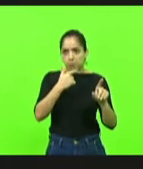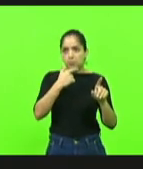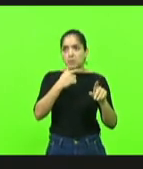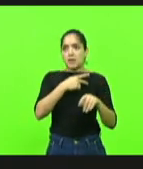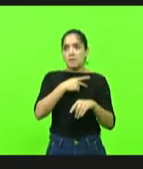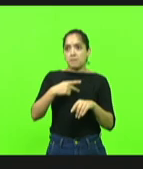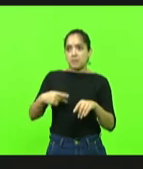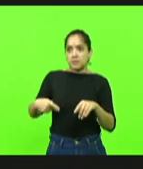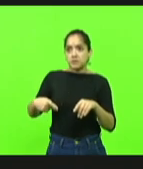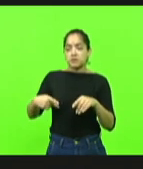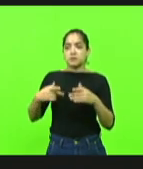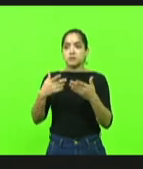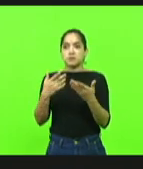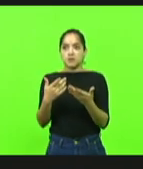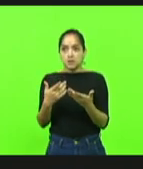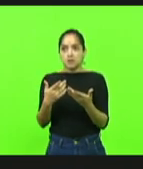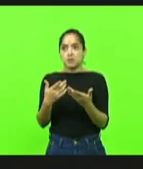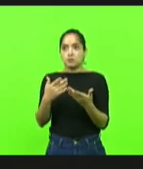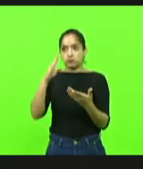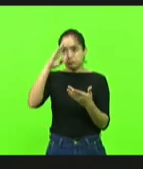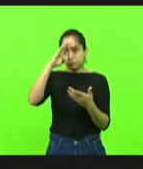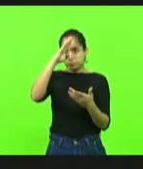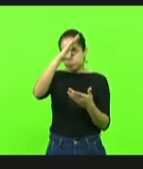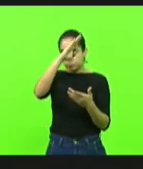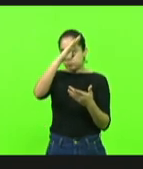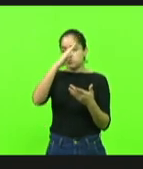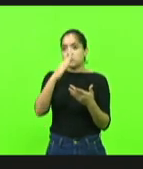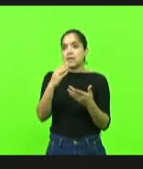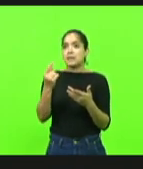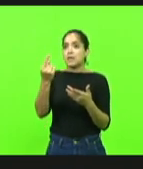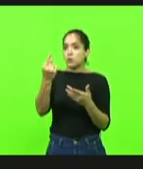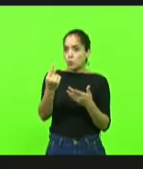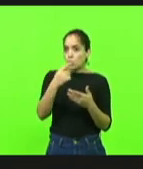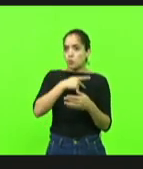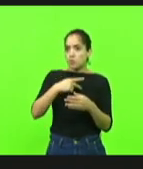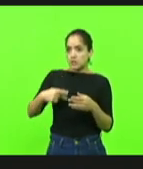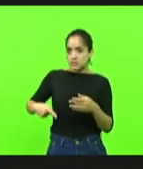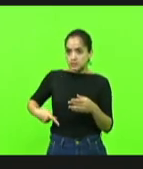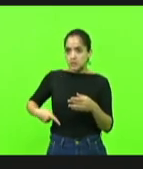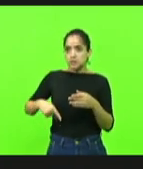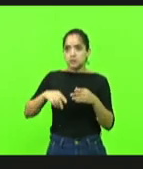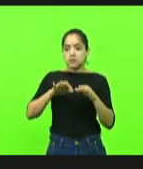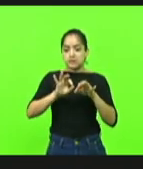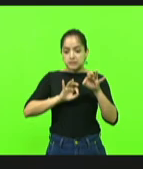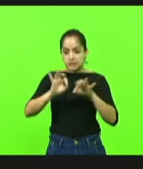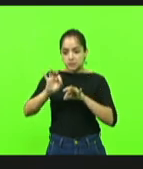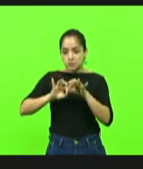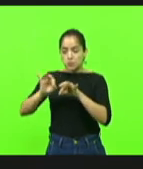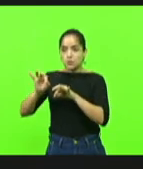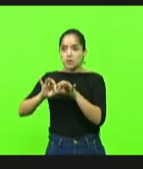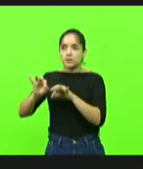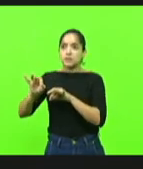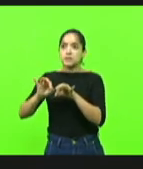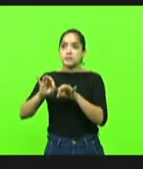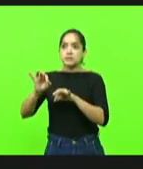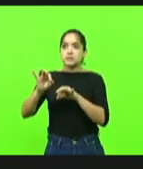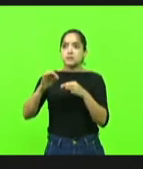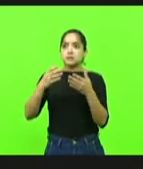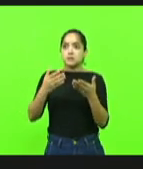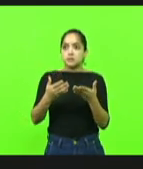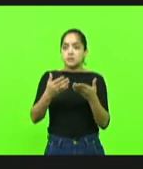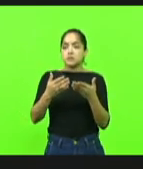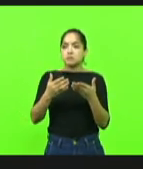Jair Messias Bolsonaro, a direita hoje tem um presidente, está se organizando centro, a esquerda, estão